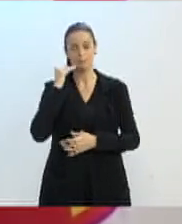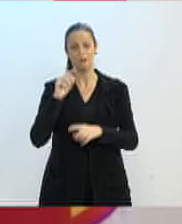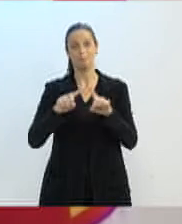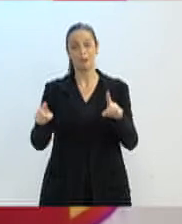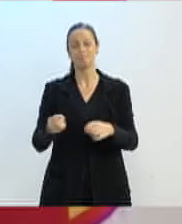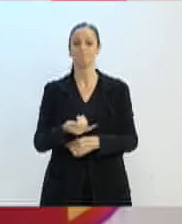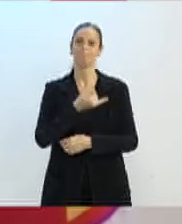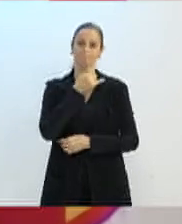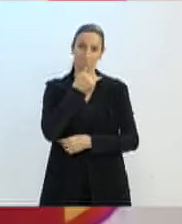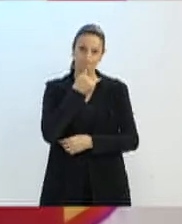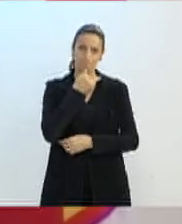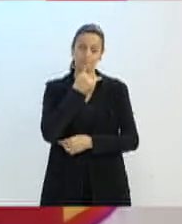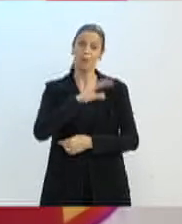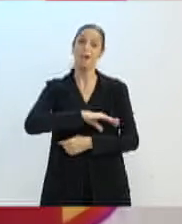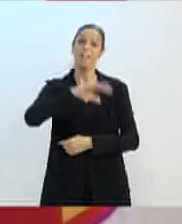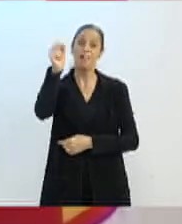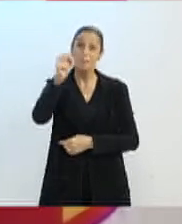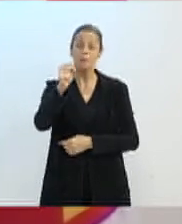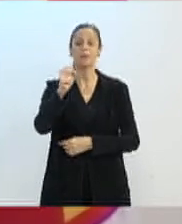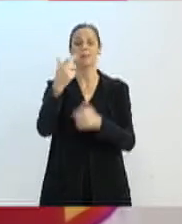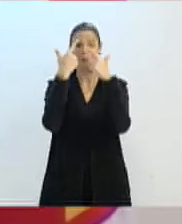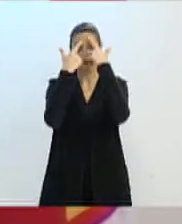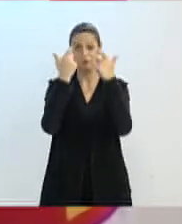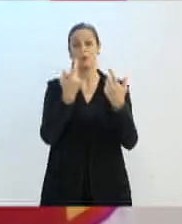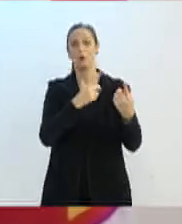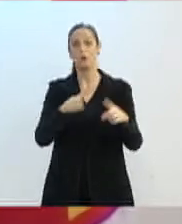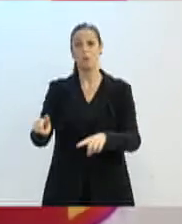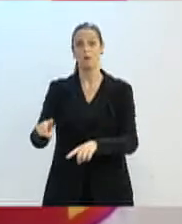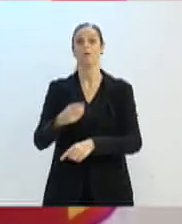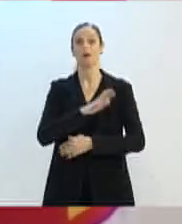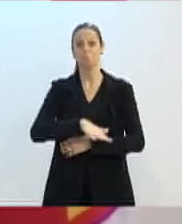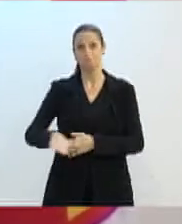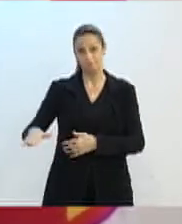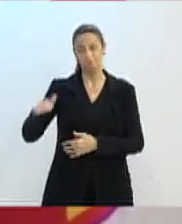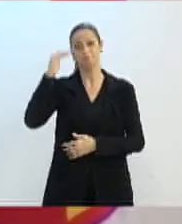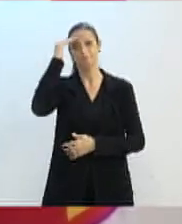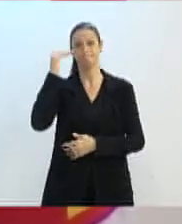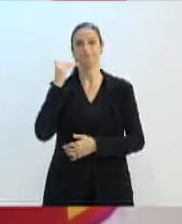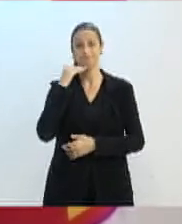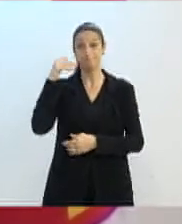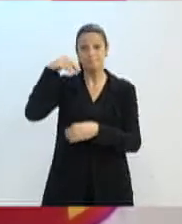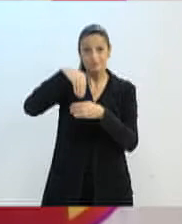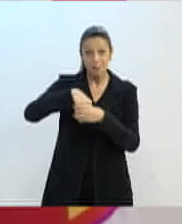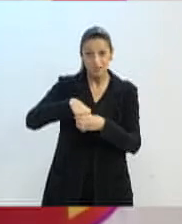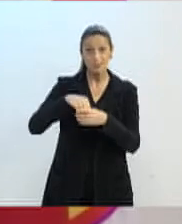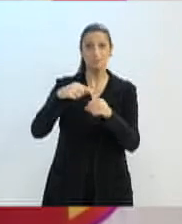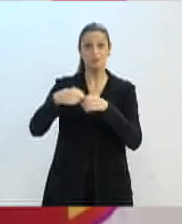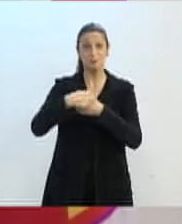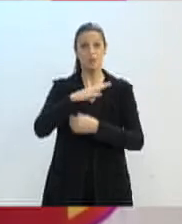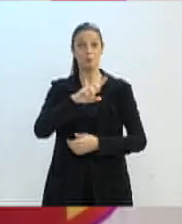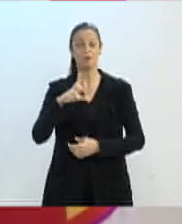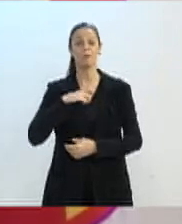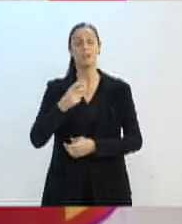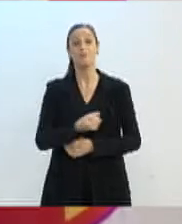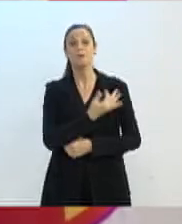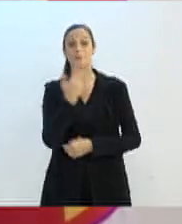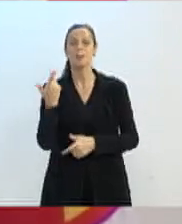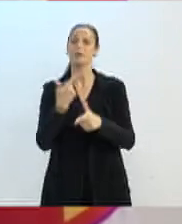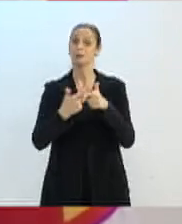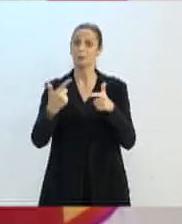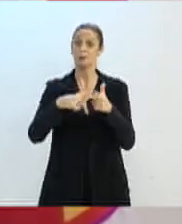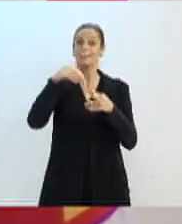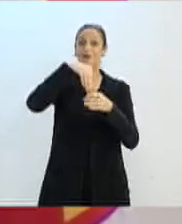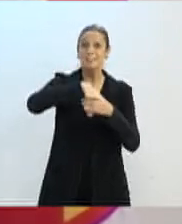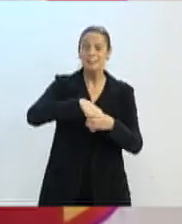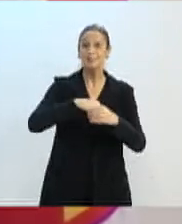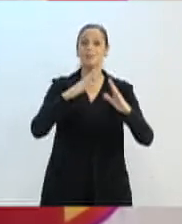violências. E dizer que Blumenau, ainda assim, é uma cidade que tem muitos índices de violência doméstica também. Se a gente